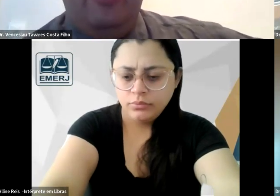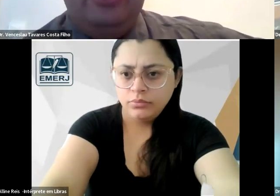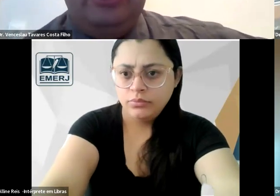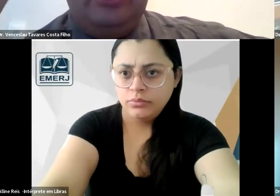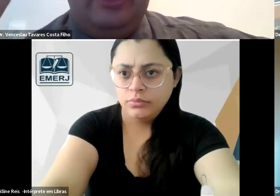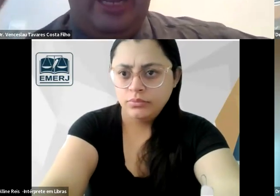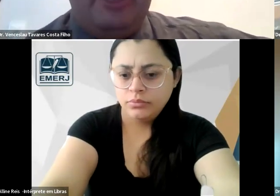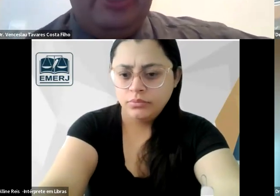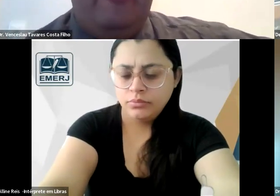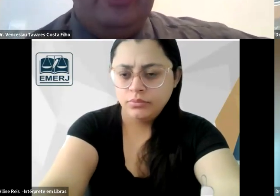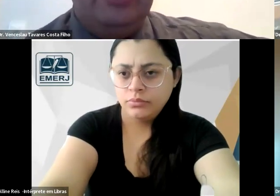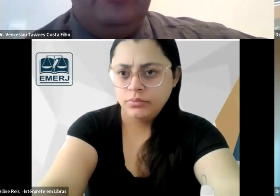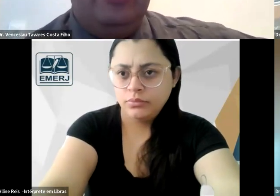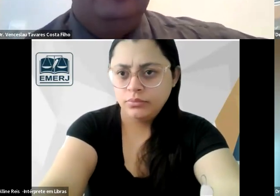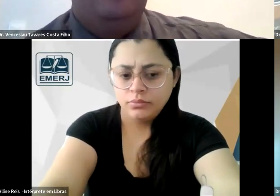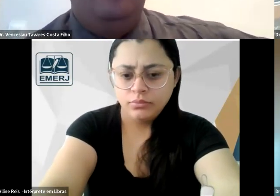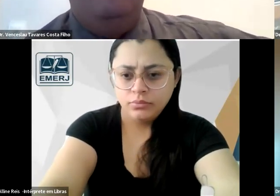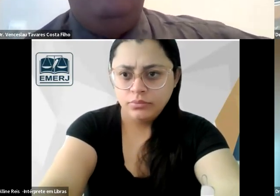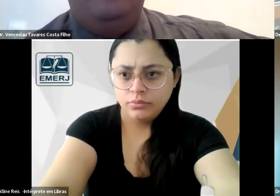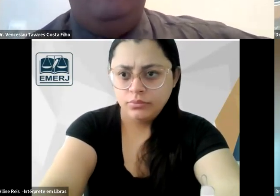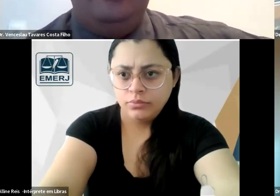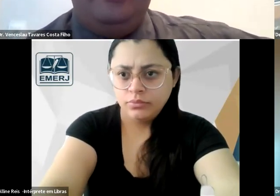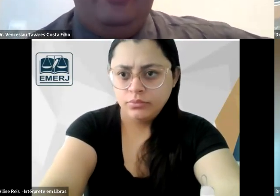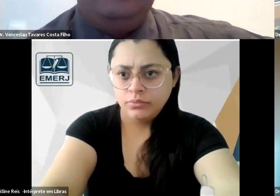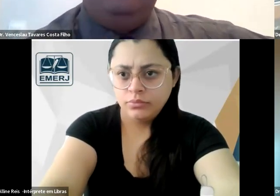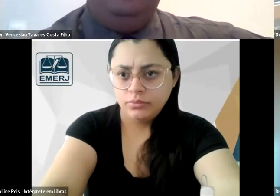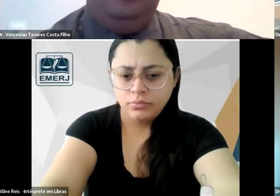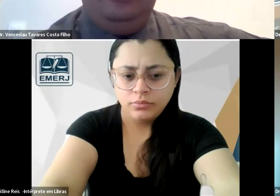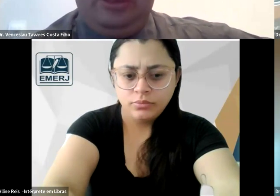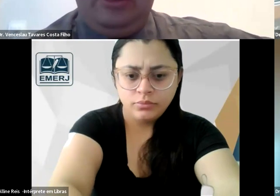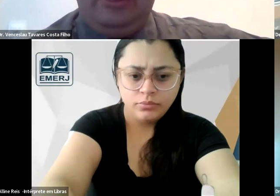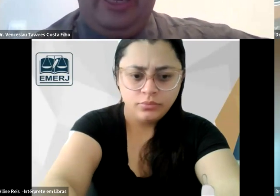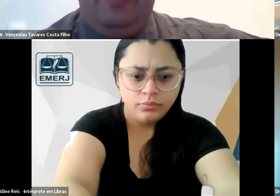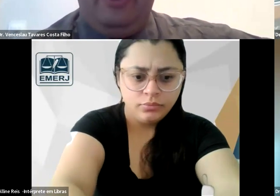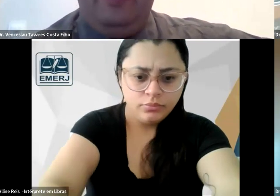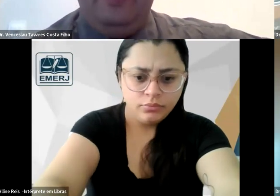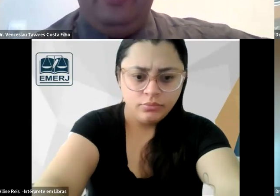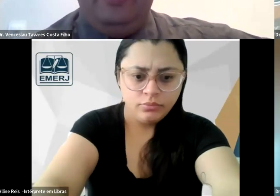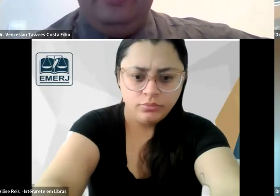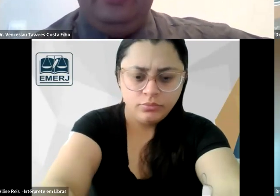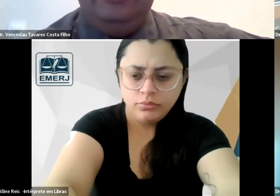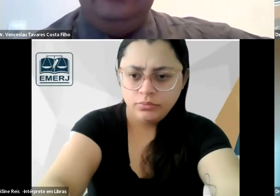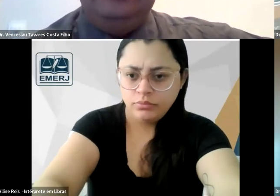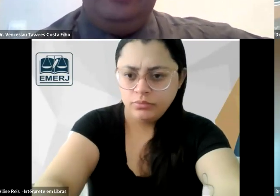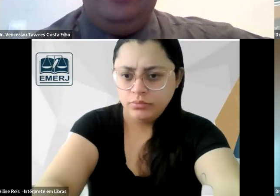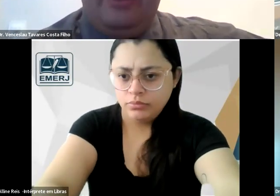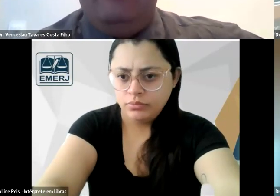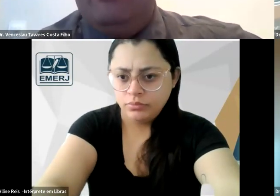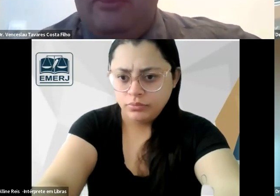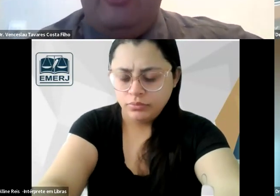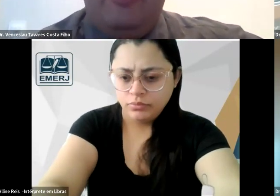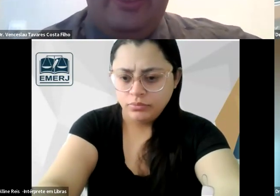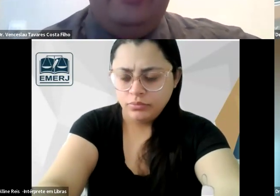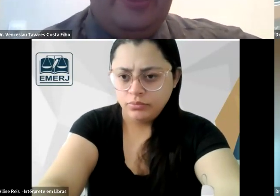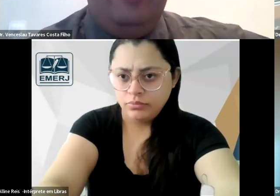dessas moças que na época já tinham 25 anos porque uma mulher ter 25 anos na época já era